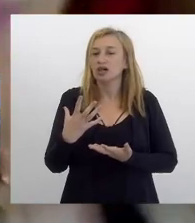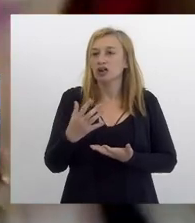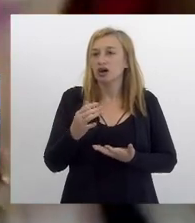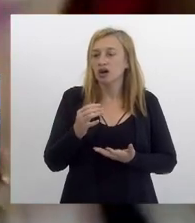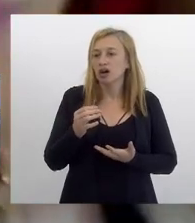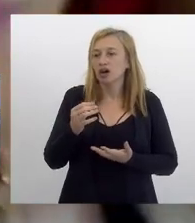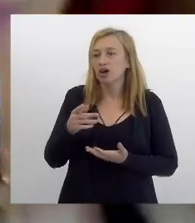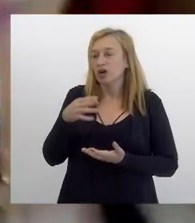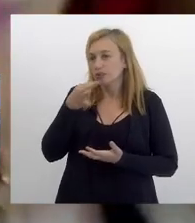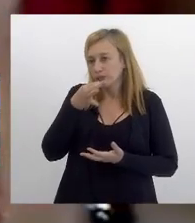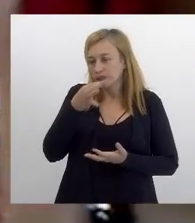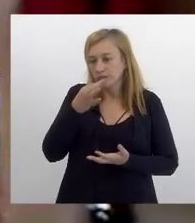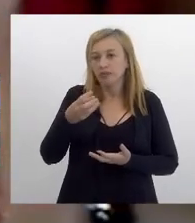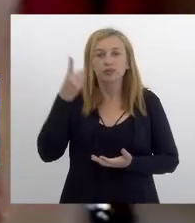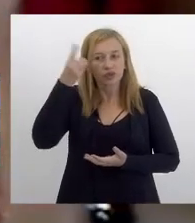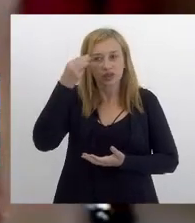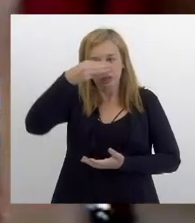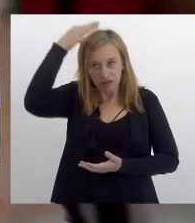acredito que tenha sido a melhor